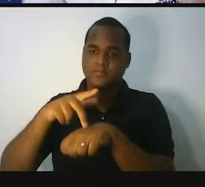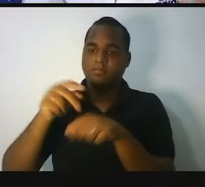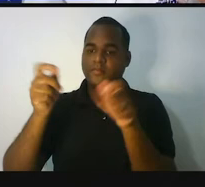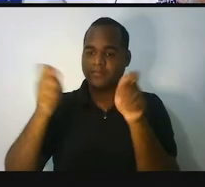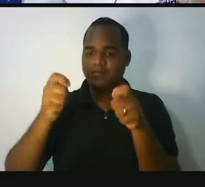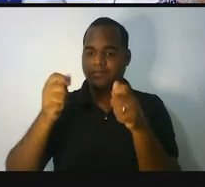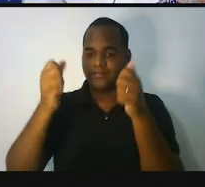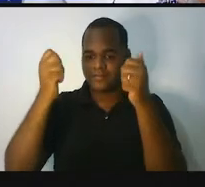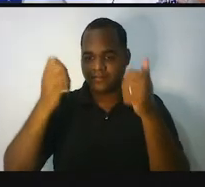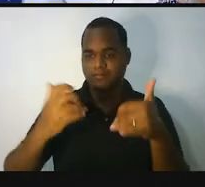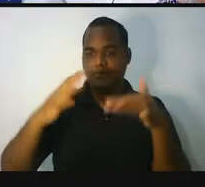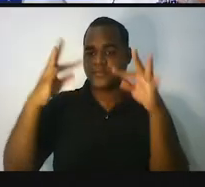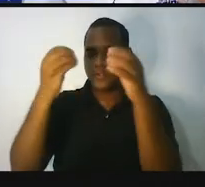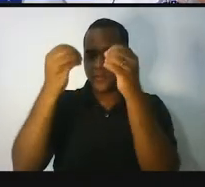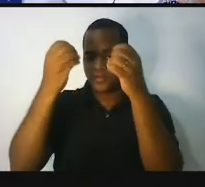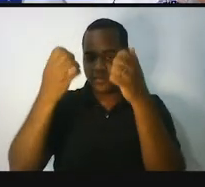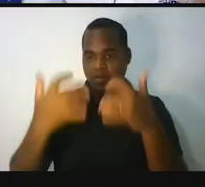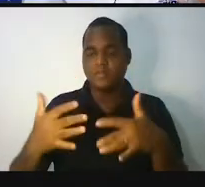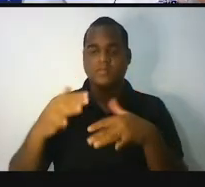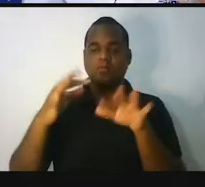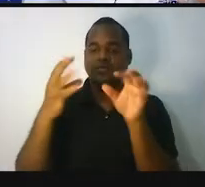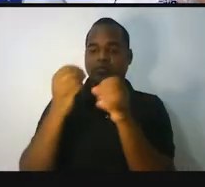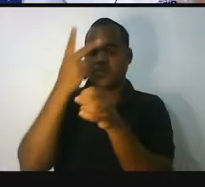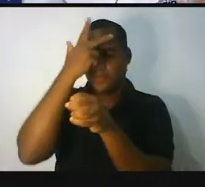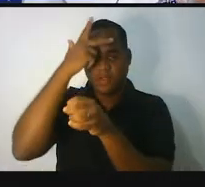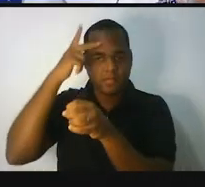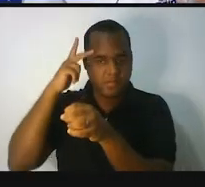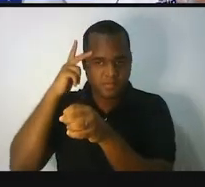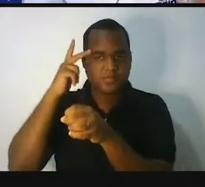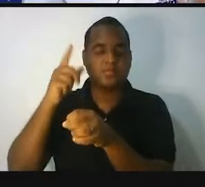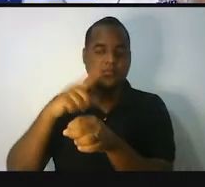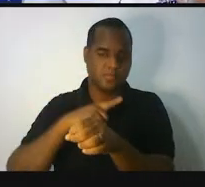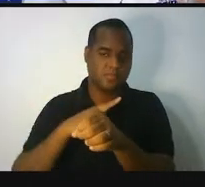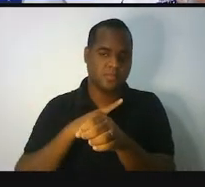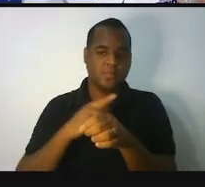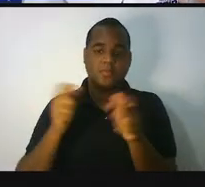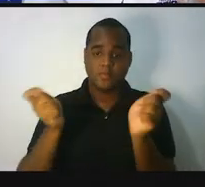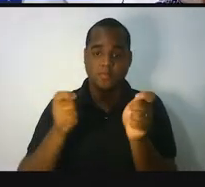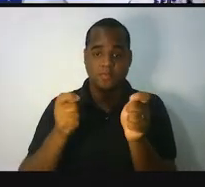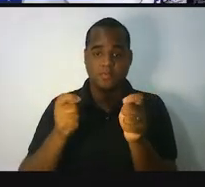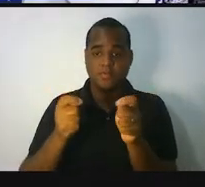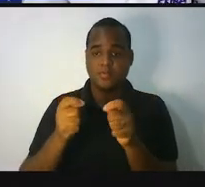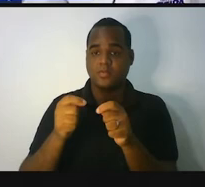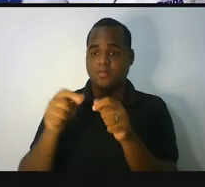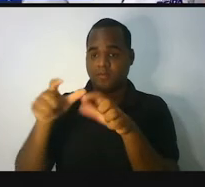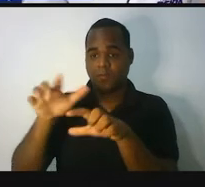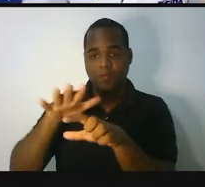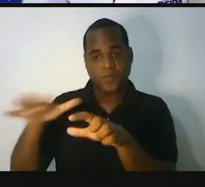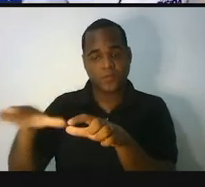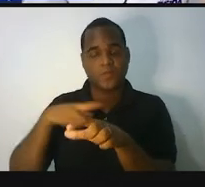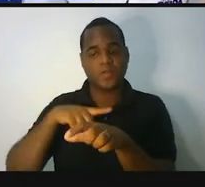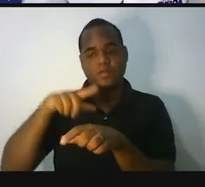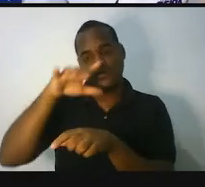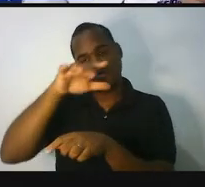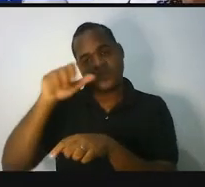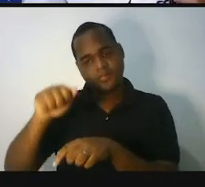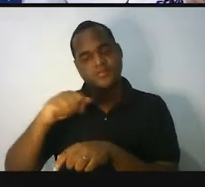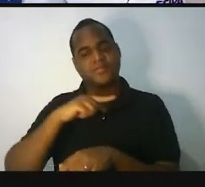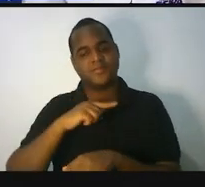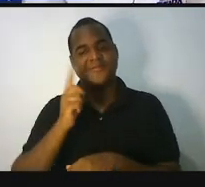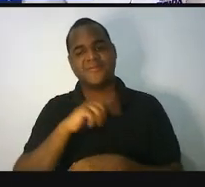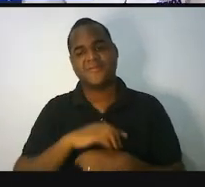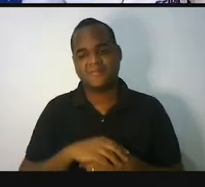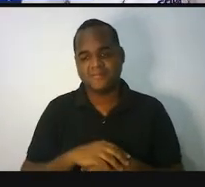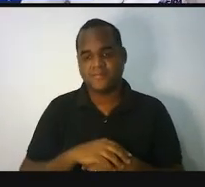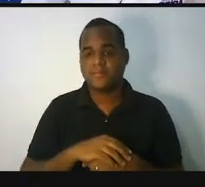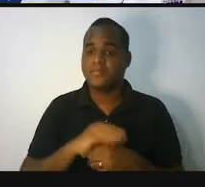retira do total de pessoas que habitavam todo o continente africano. E o